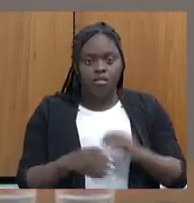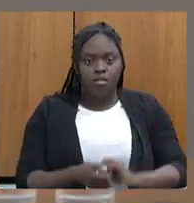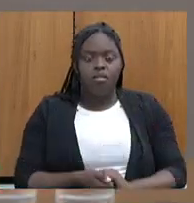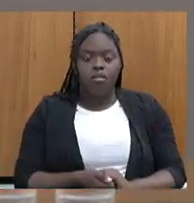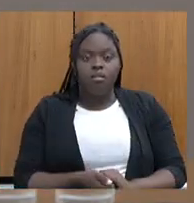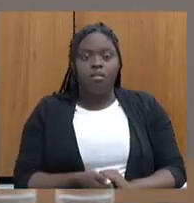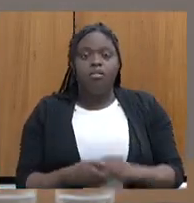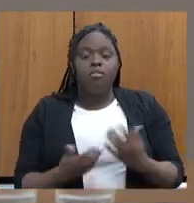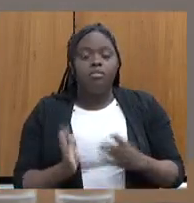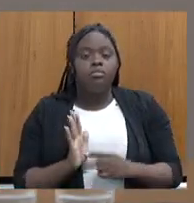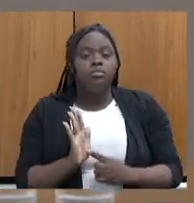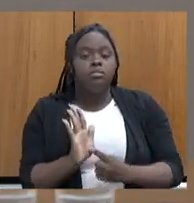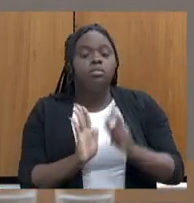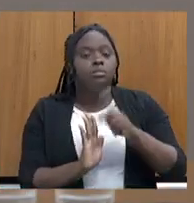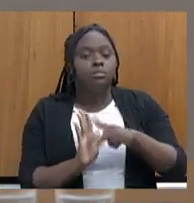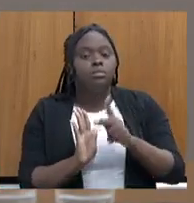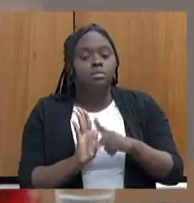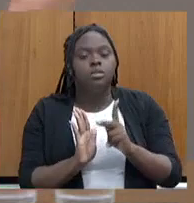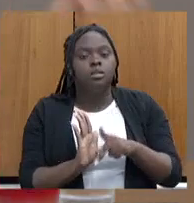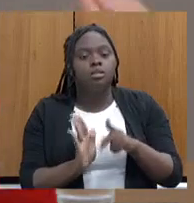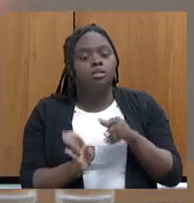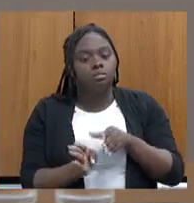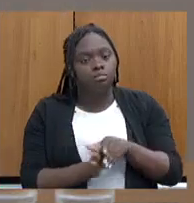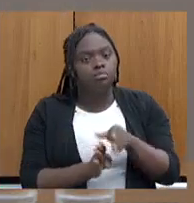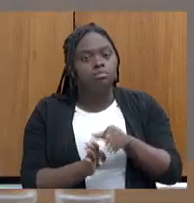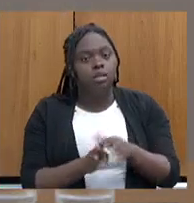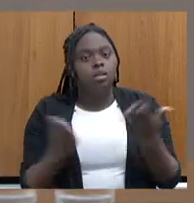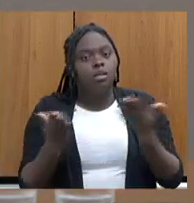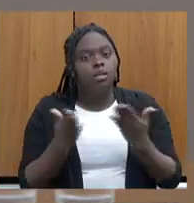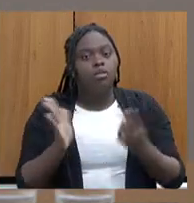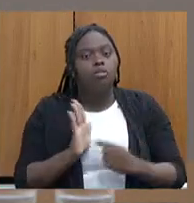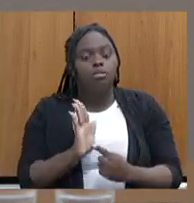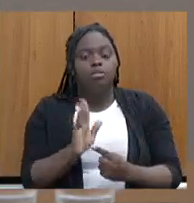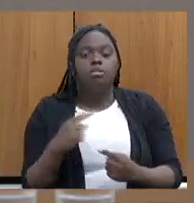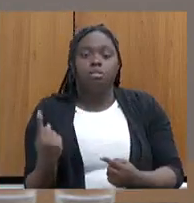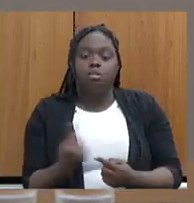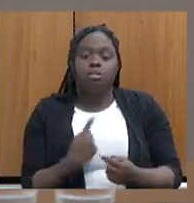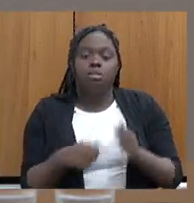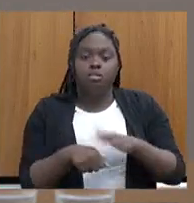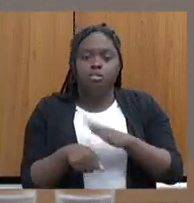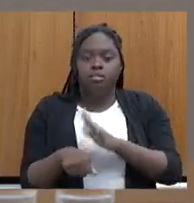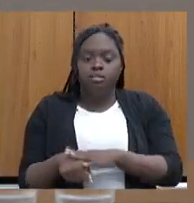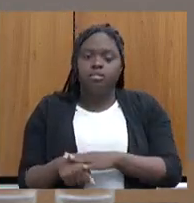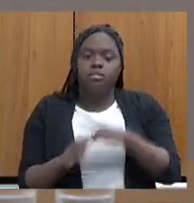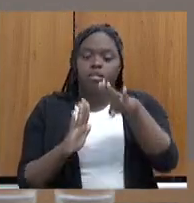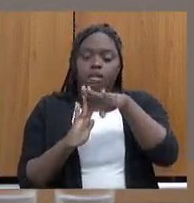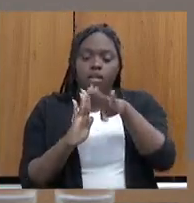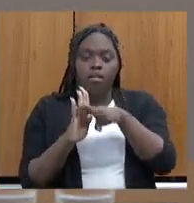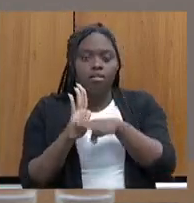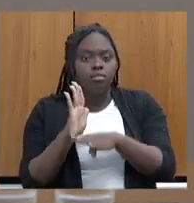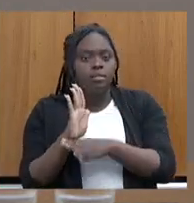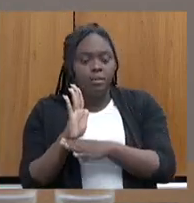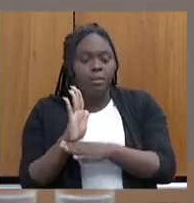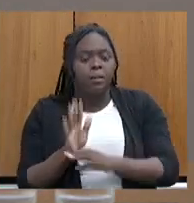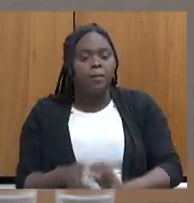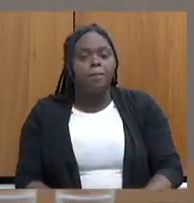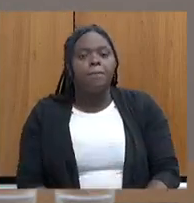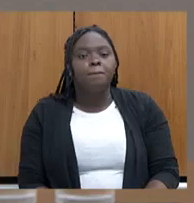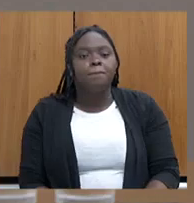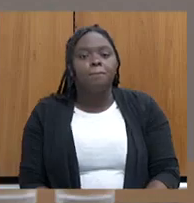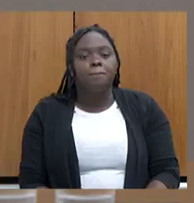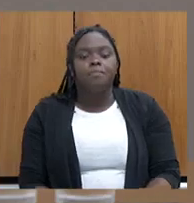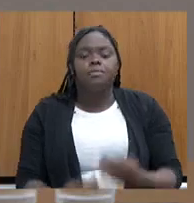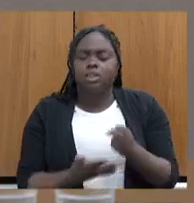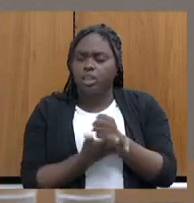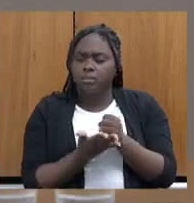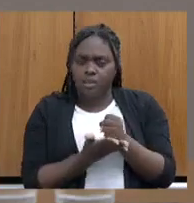concepção do projeto. E agora eu vou mostrar o que a gente fez em cada uma dessas etapas. Por favor. Então, nas condições